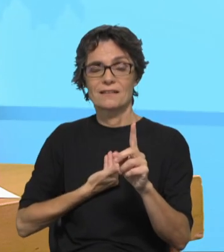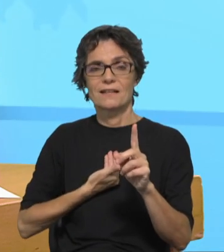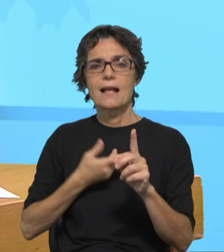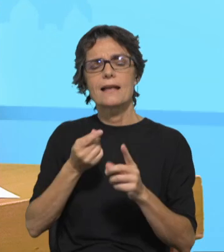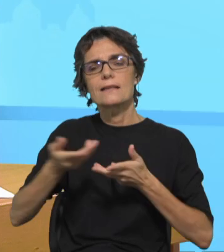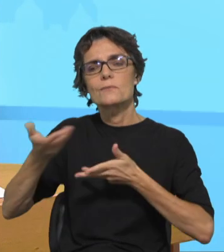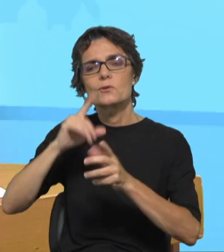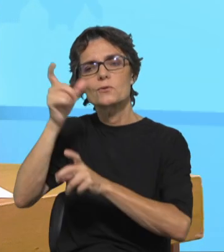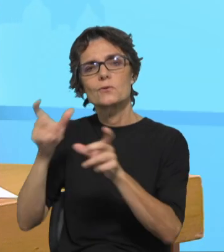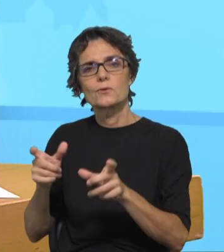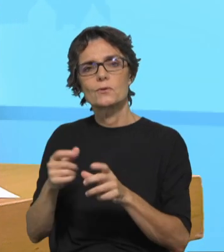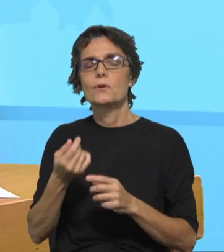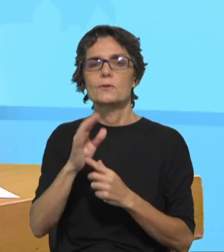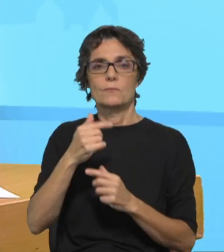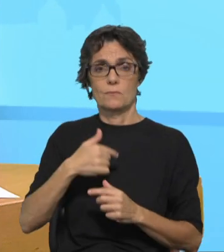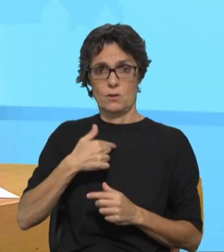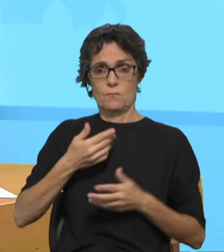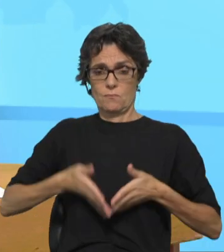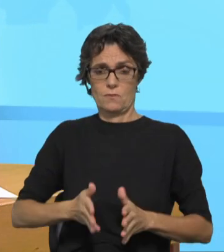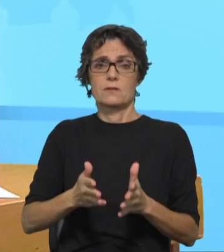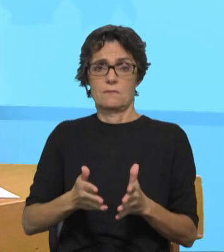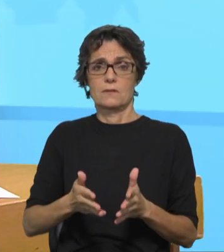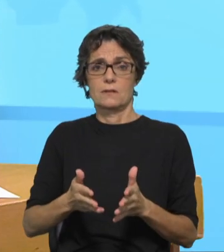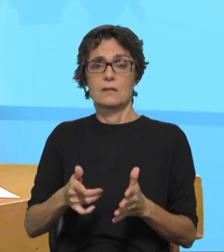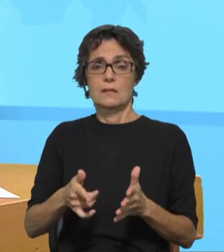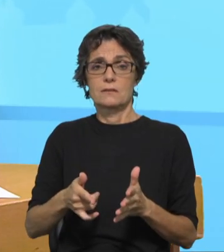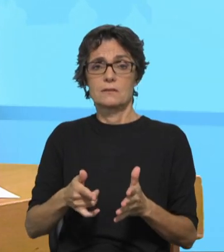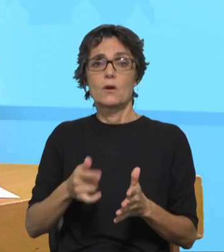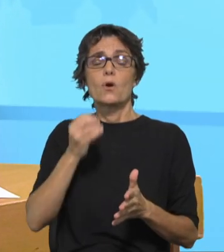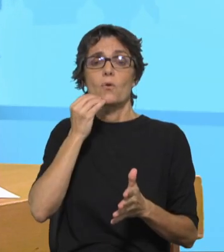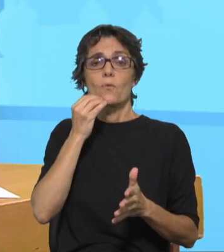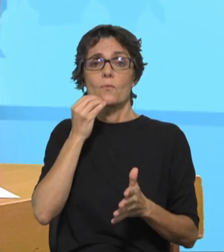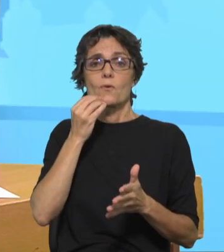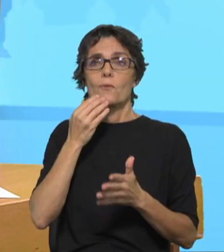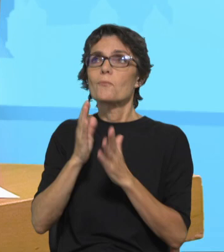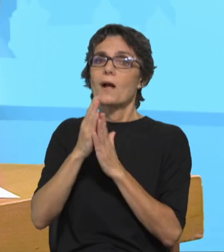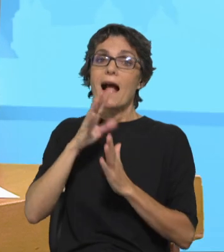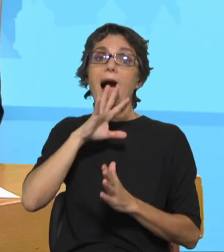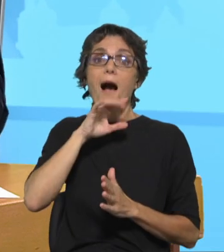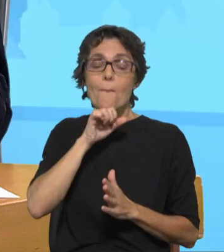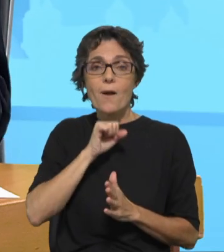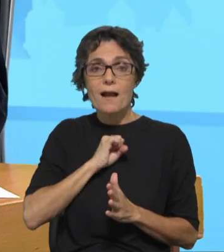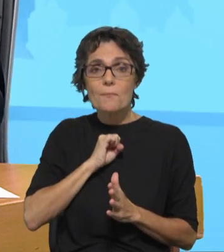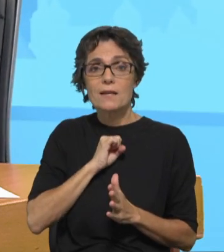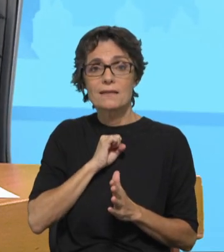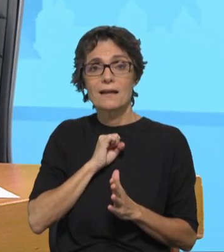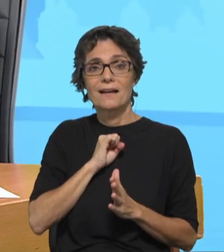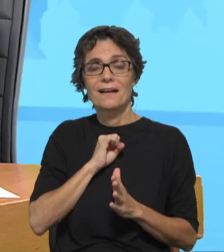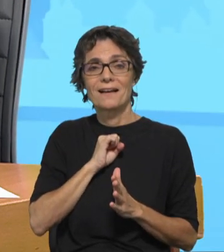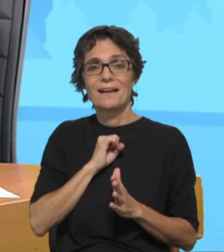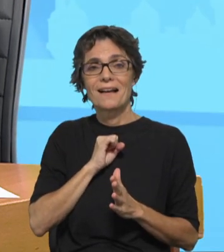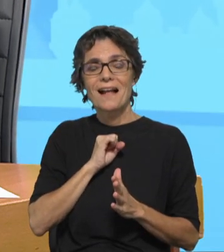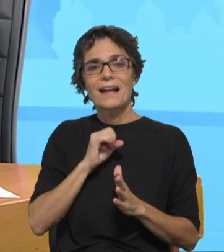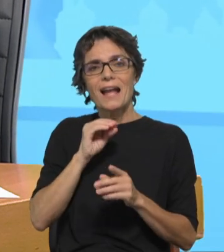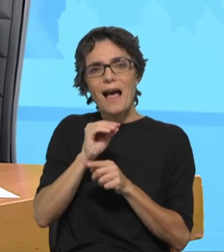Eu, quando vim ao mundo, eu vivi às custas da minha mãe, ou seja, os nutrientes, as coisas todas, significa